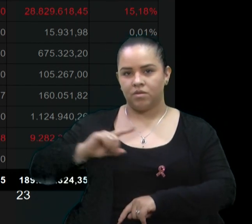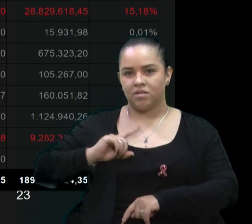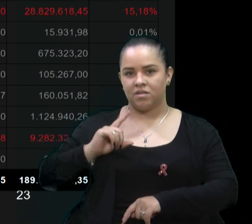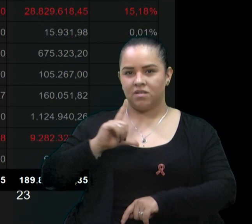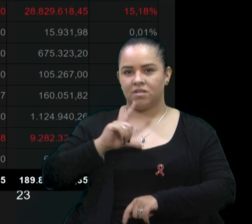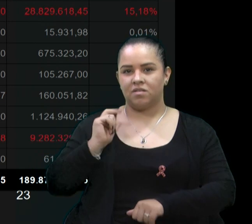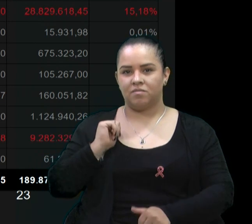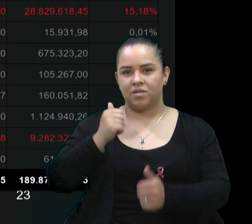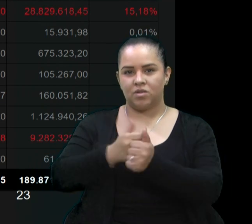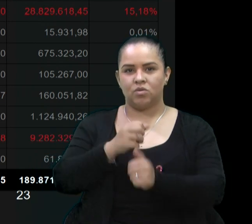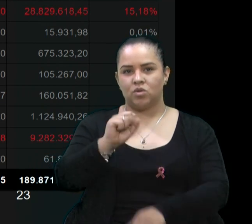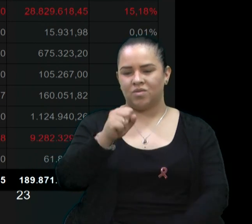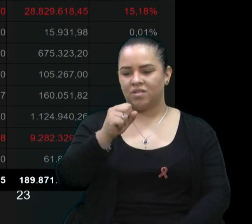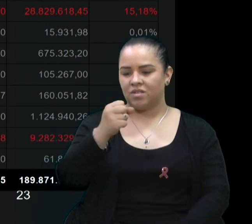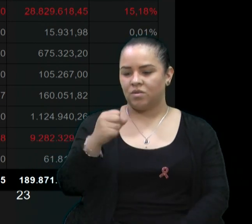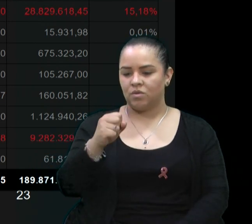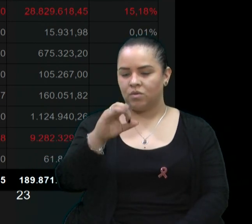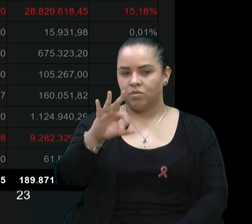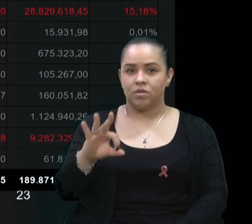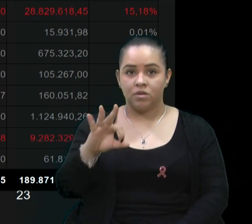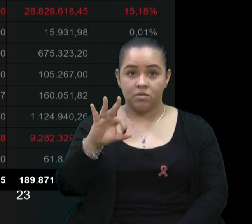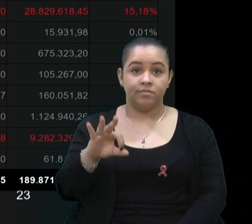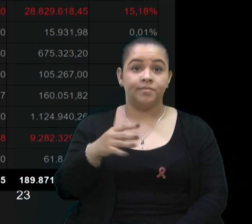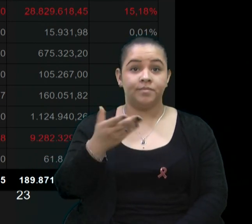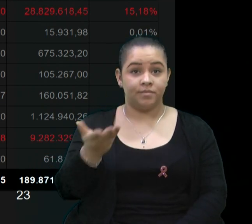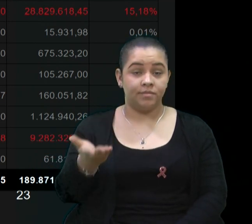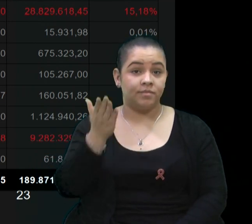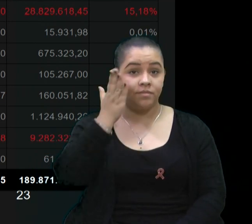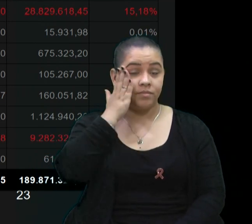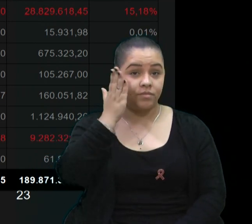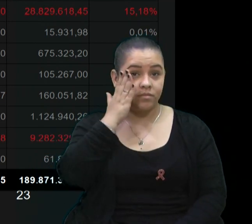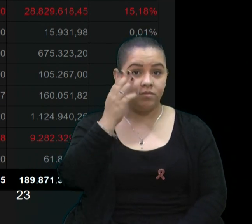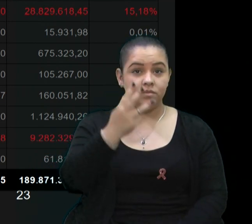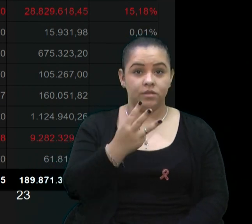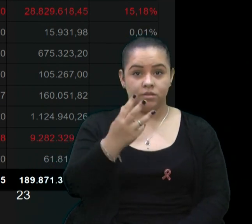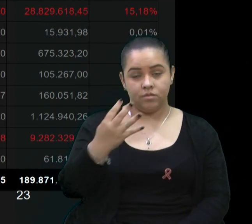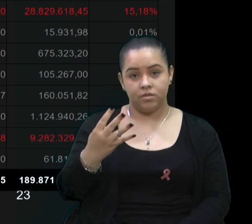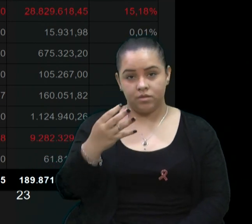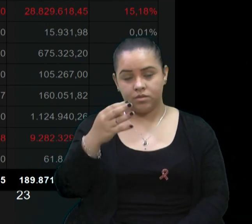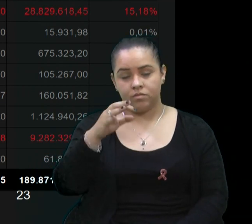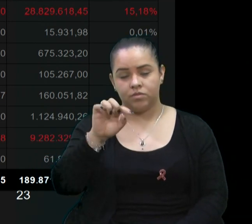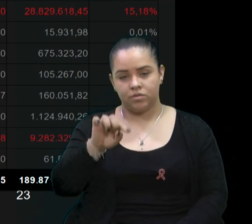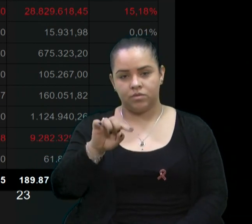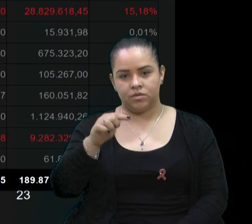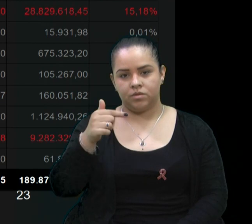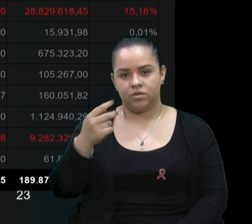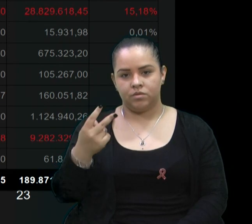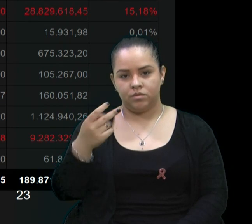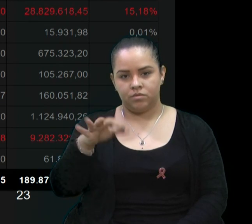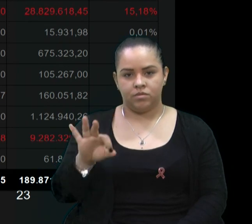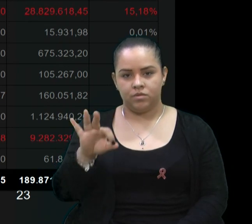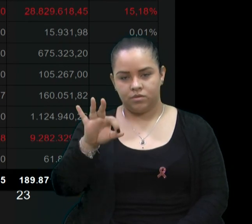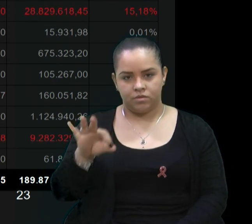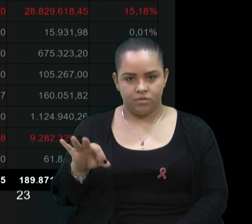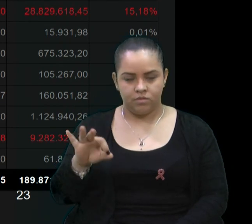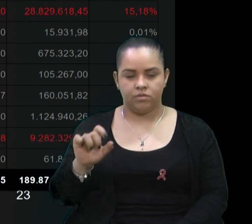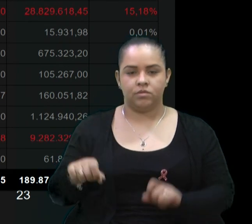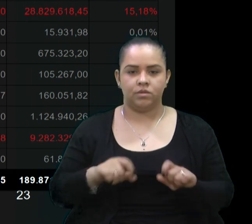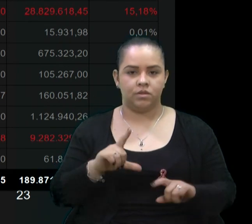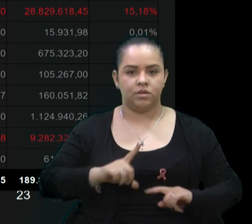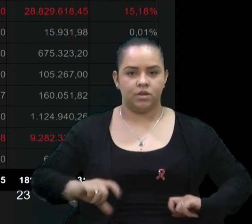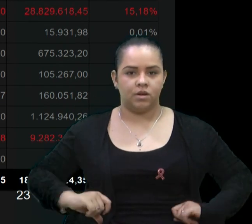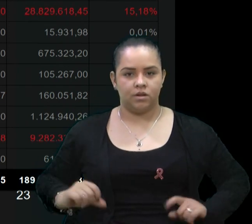88%. Pessoal, 34,72% das despesas,